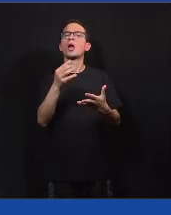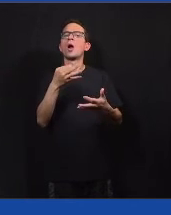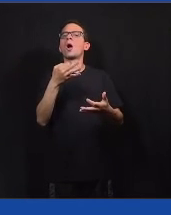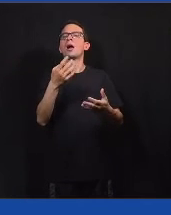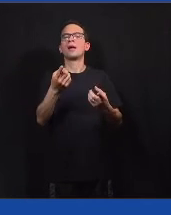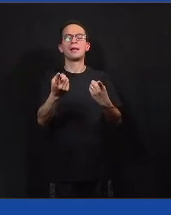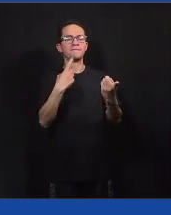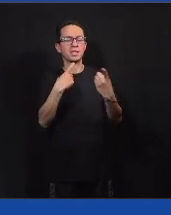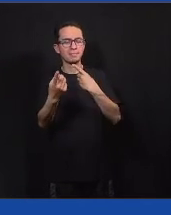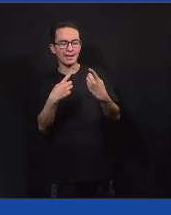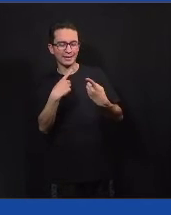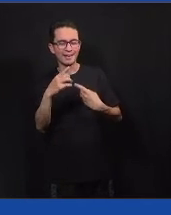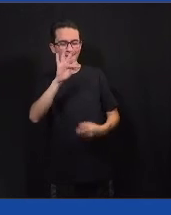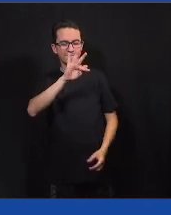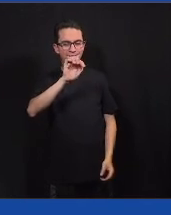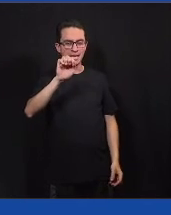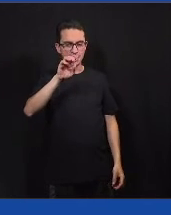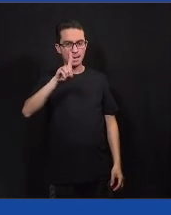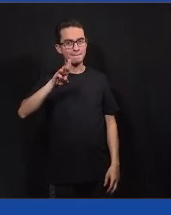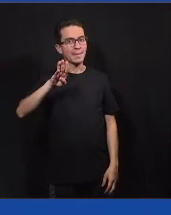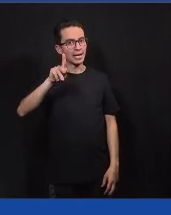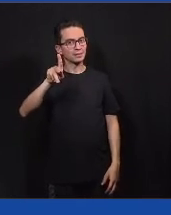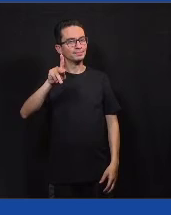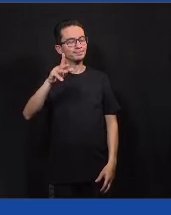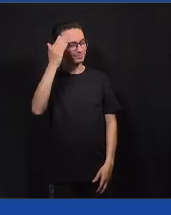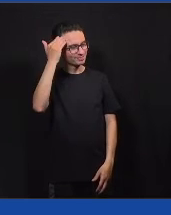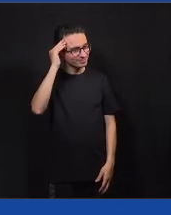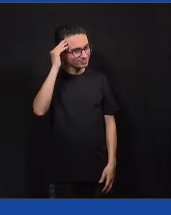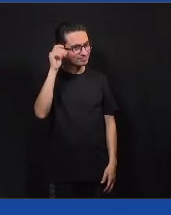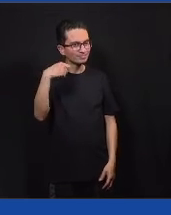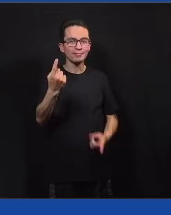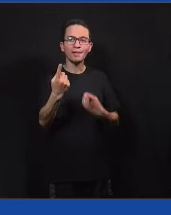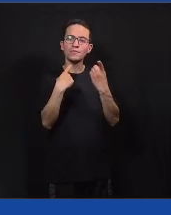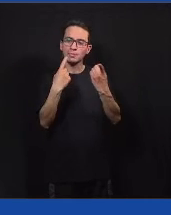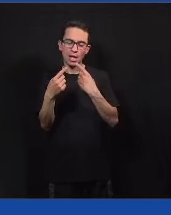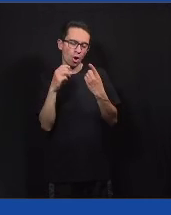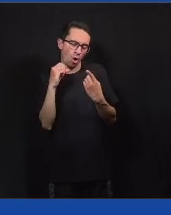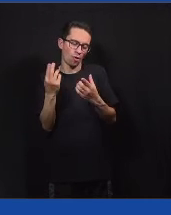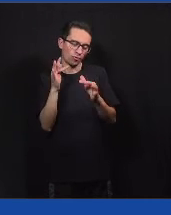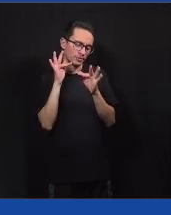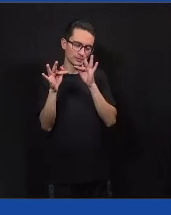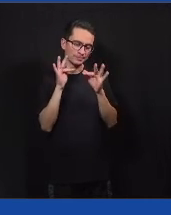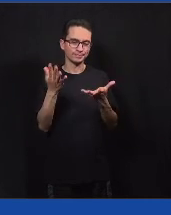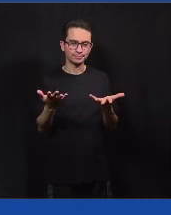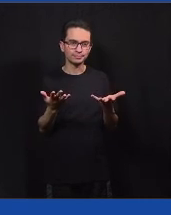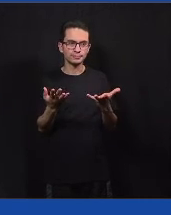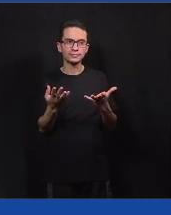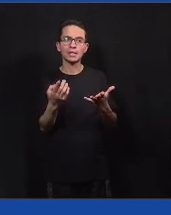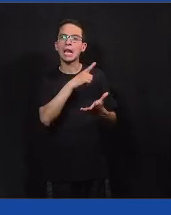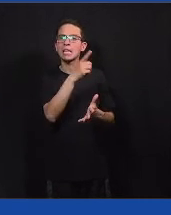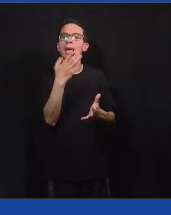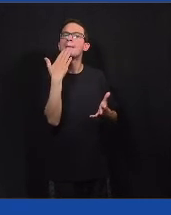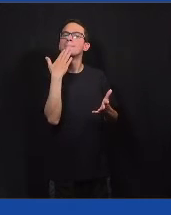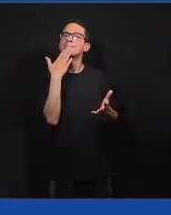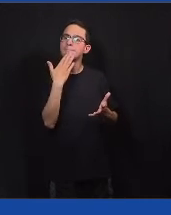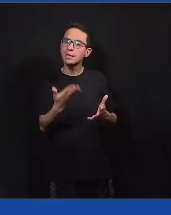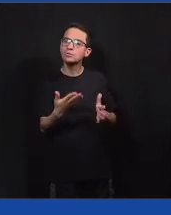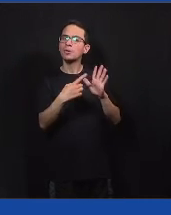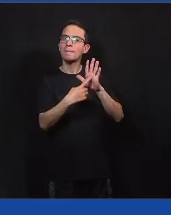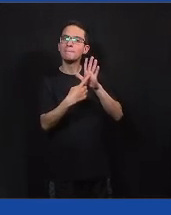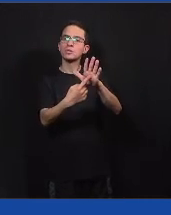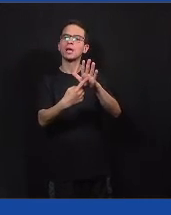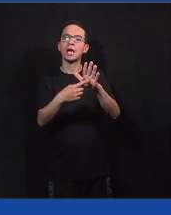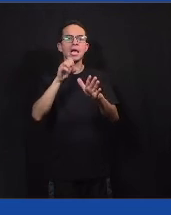que cumpriram essa jornada e que gostaram e tudo o que a gente pediu, né, assim, se tinha alguma